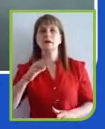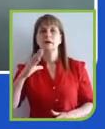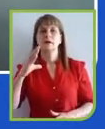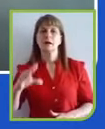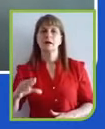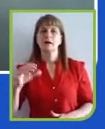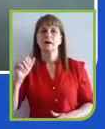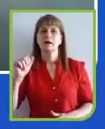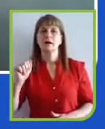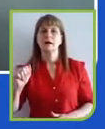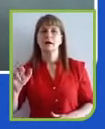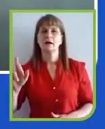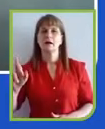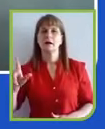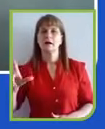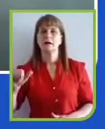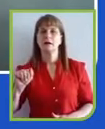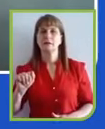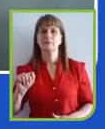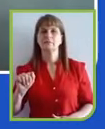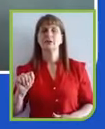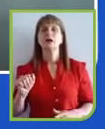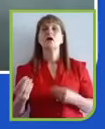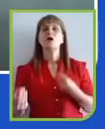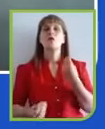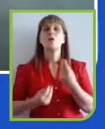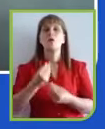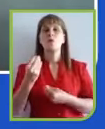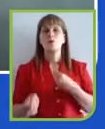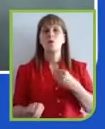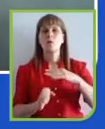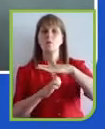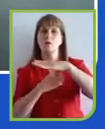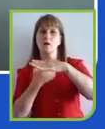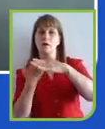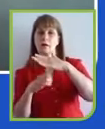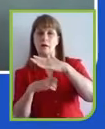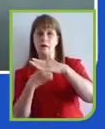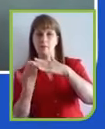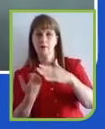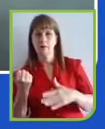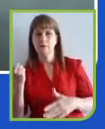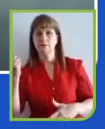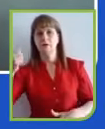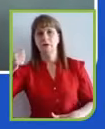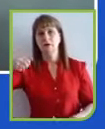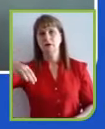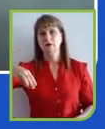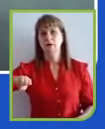Carla, tem acompanhado a evolução dos seus indicadores de sustentabilidade?